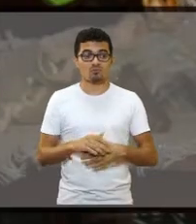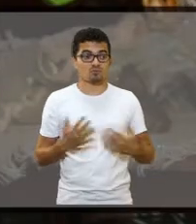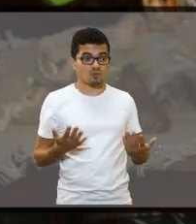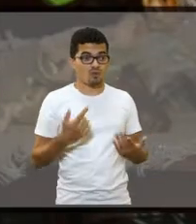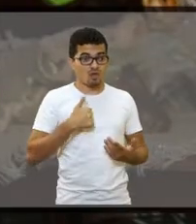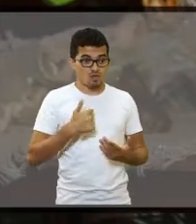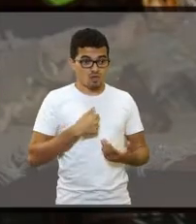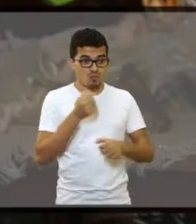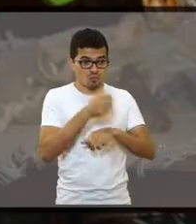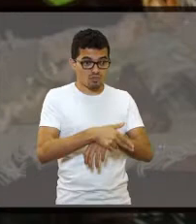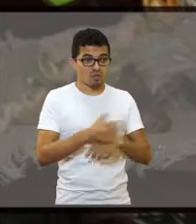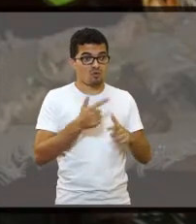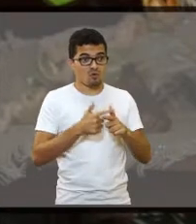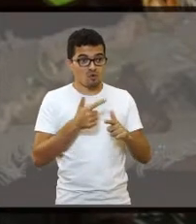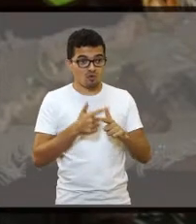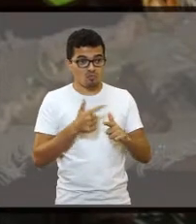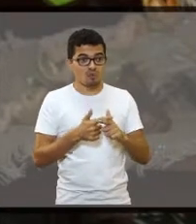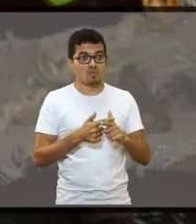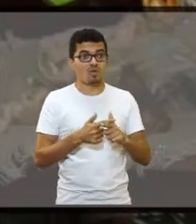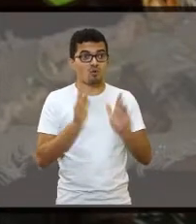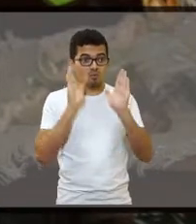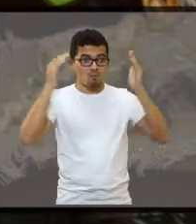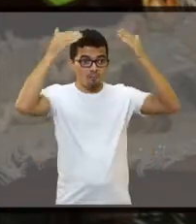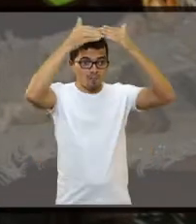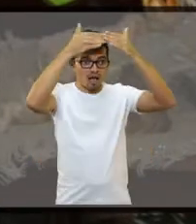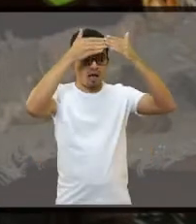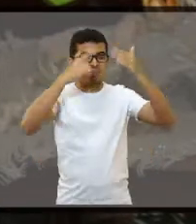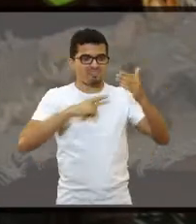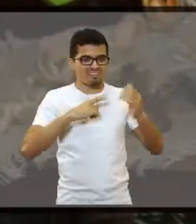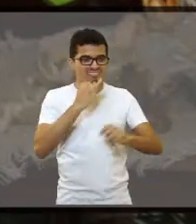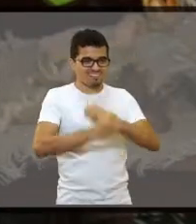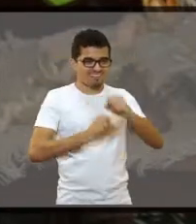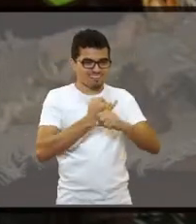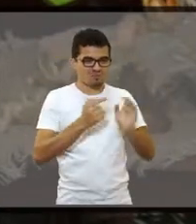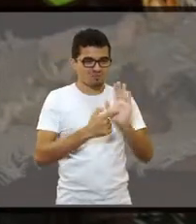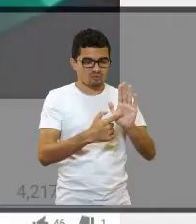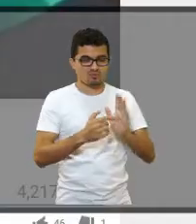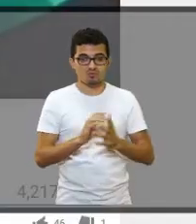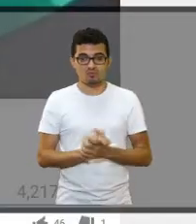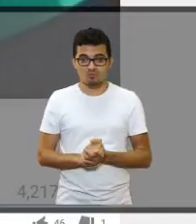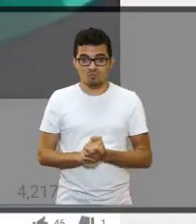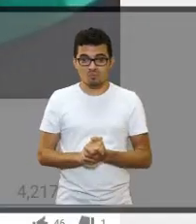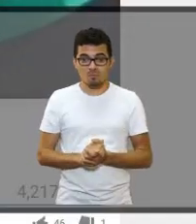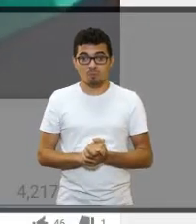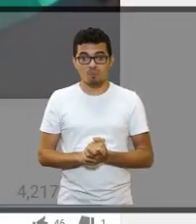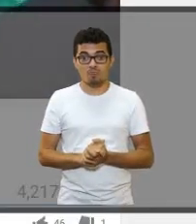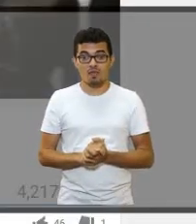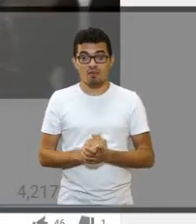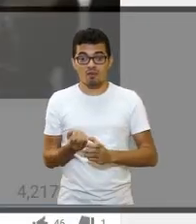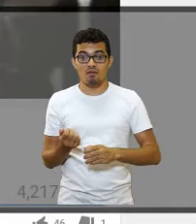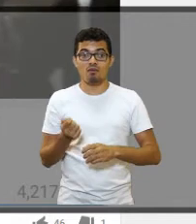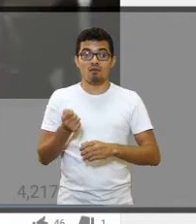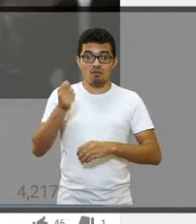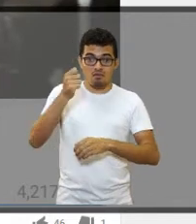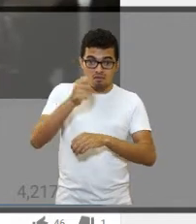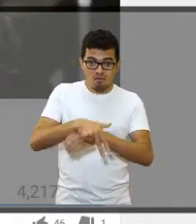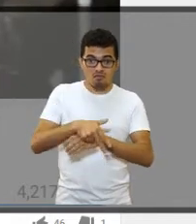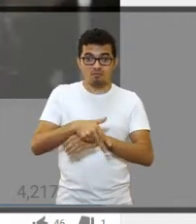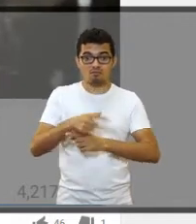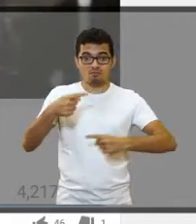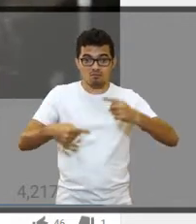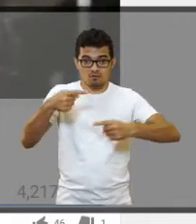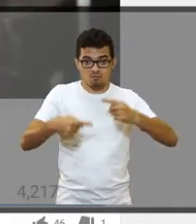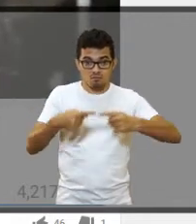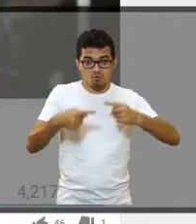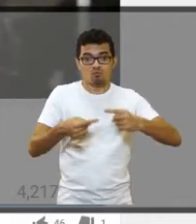que me levou a me tornar político foi um vídeo do Papa Francisco que eu vi. Tem apenas um minutinho, o vídeo está no YouTube. Coinvolver-se na política